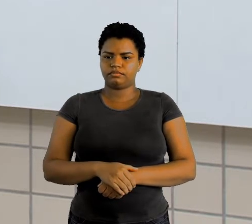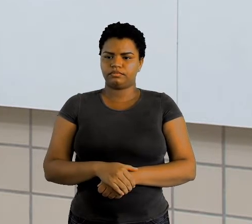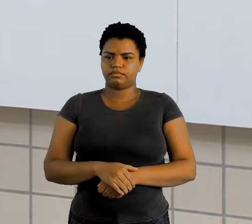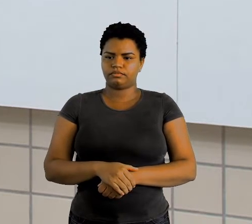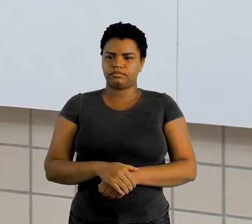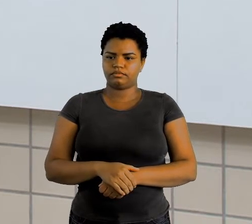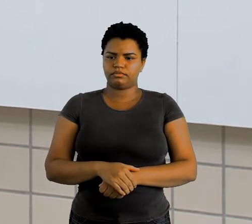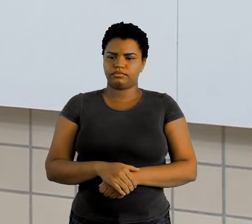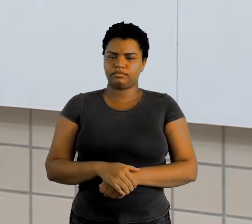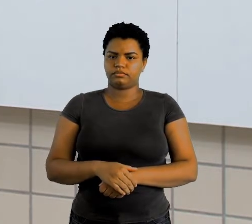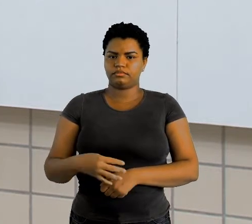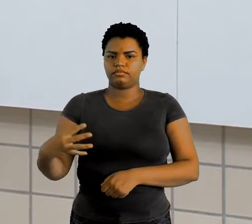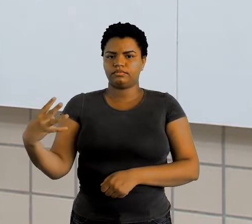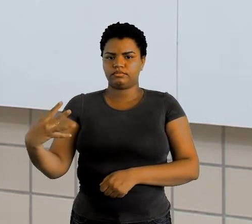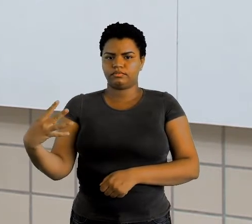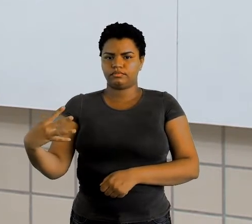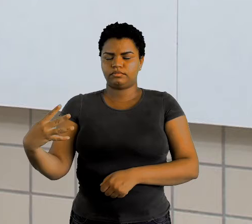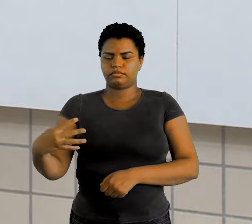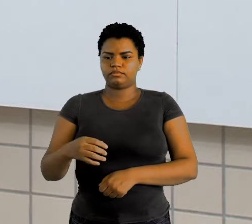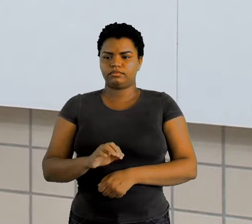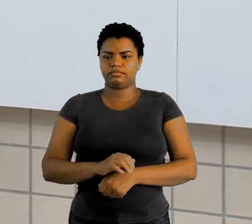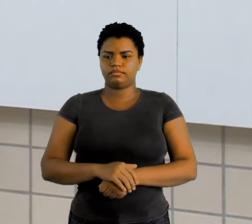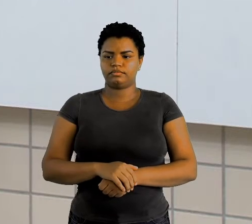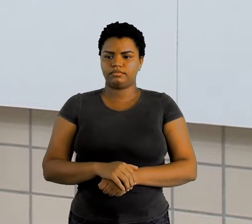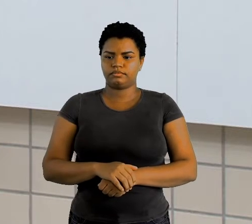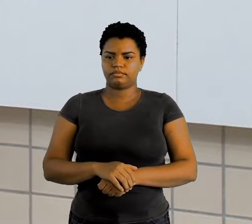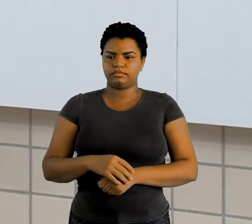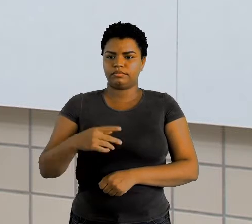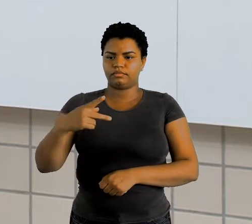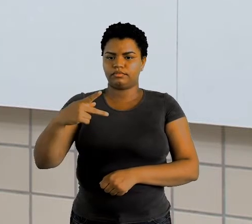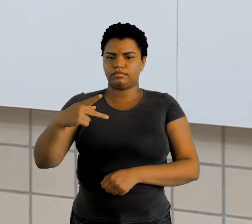Quarta palavrinha 2.